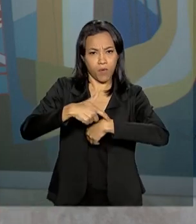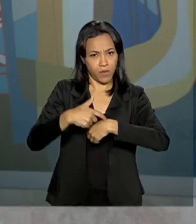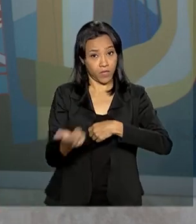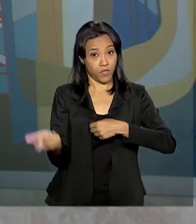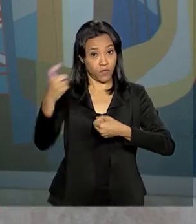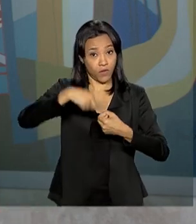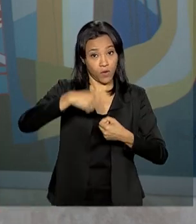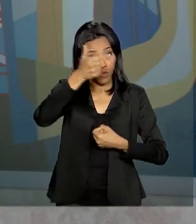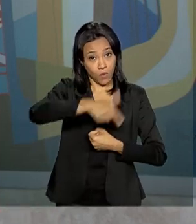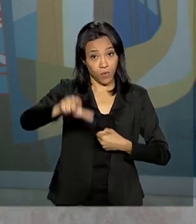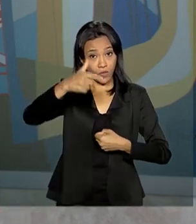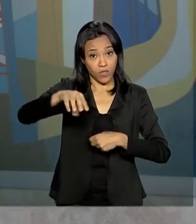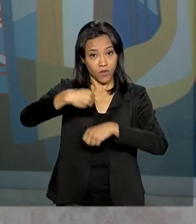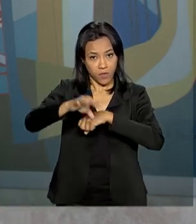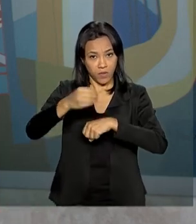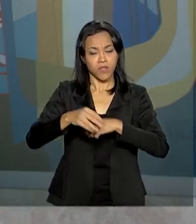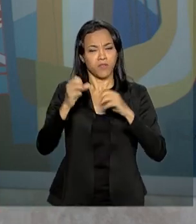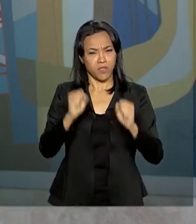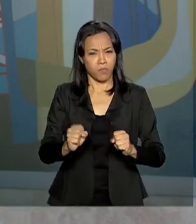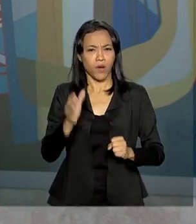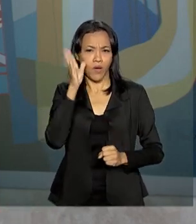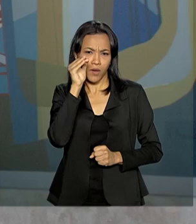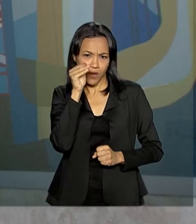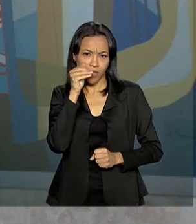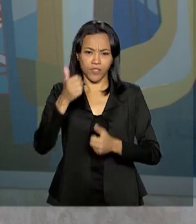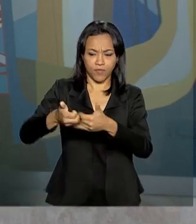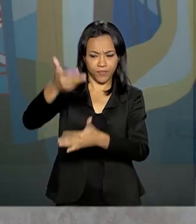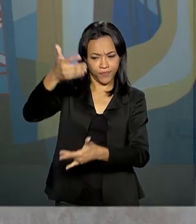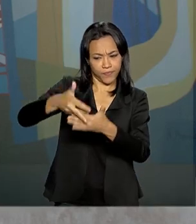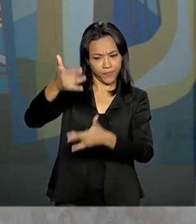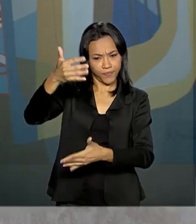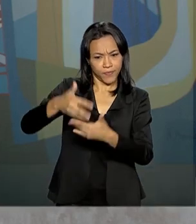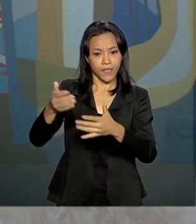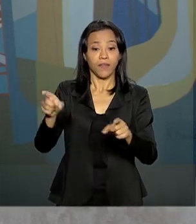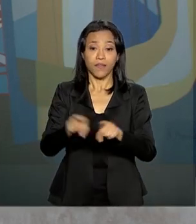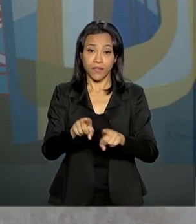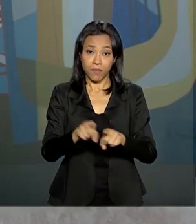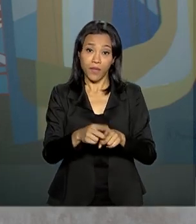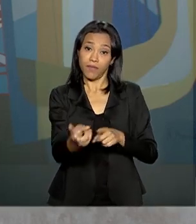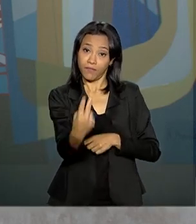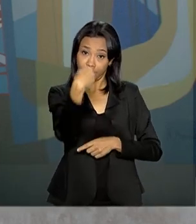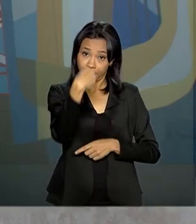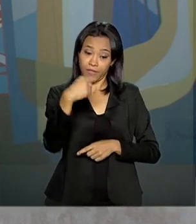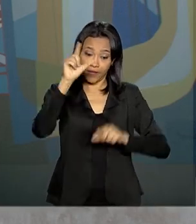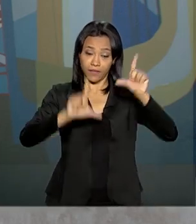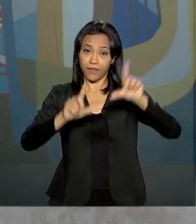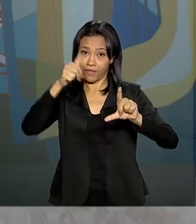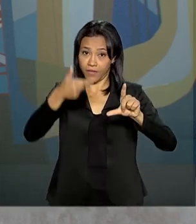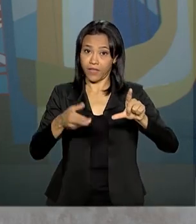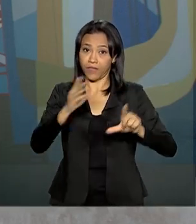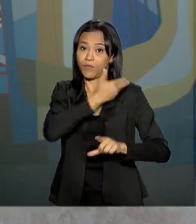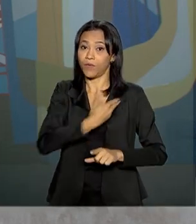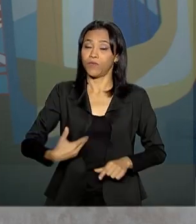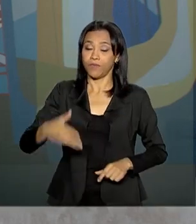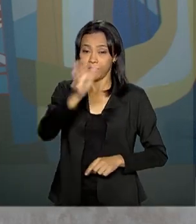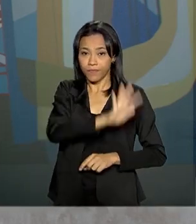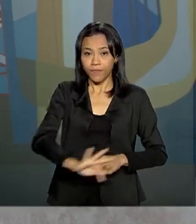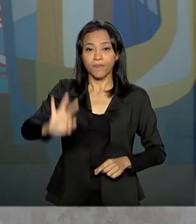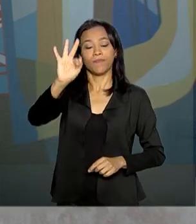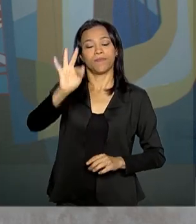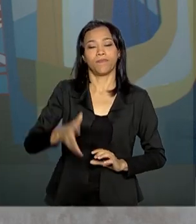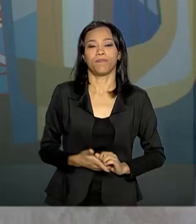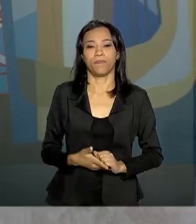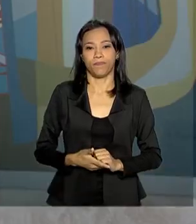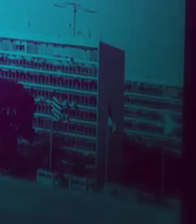com outras informações. Acompanhe também a nossa programação nas nossas redes sociais. E fique com a gente também aqui na NBR, a TV do Governo